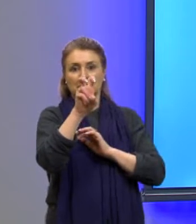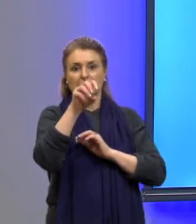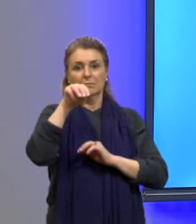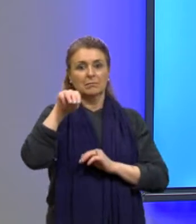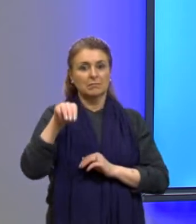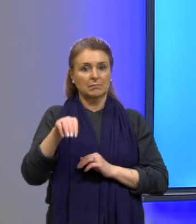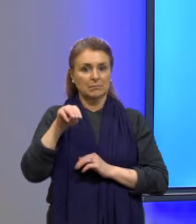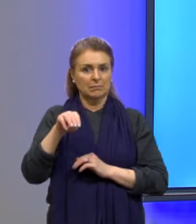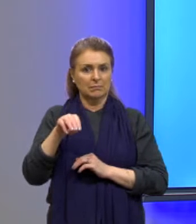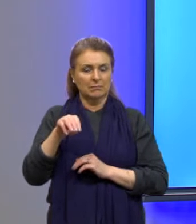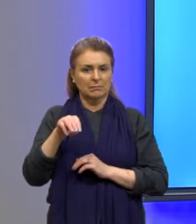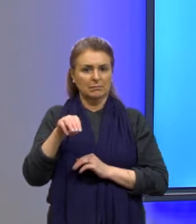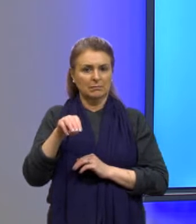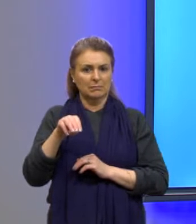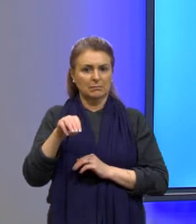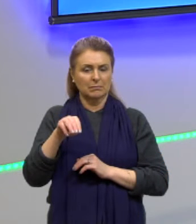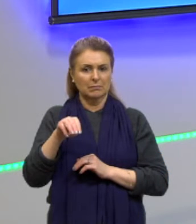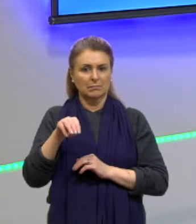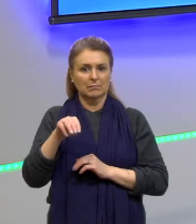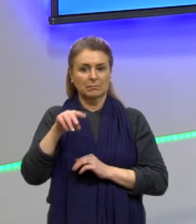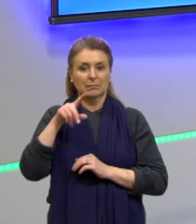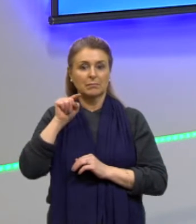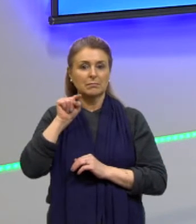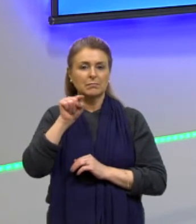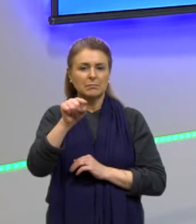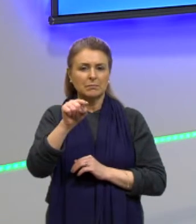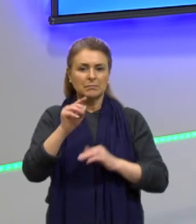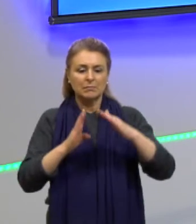consegue ver que o seu ponto máximo